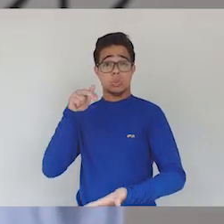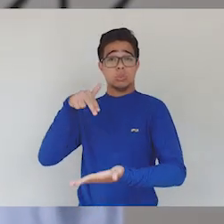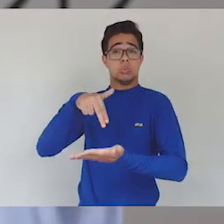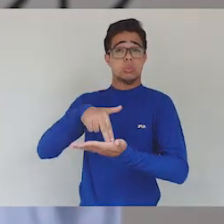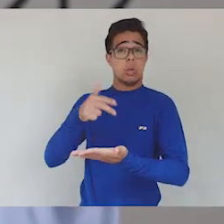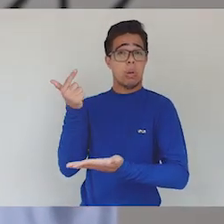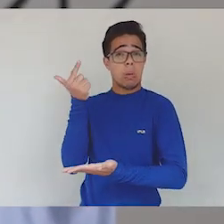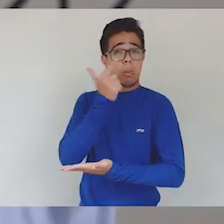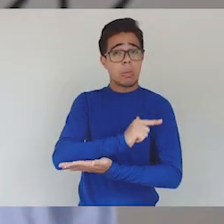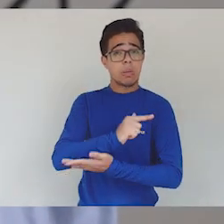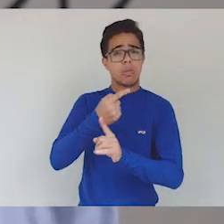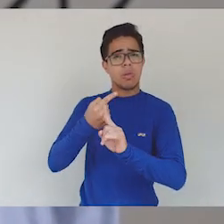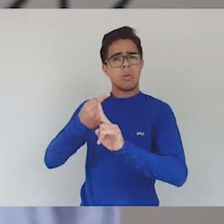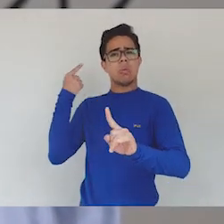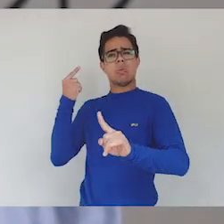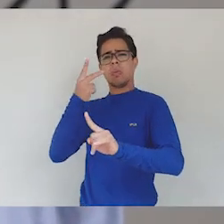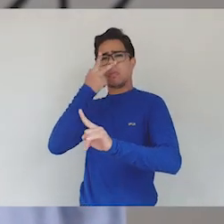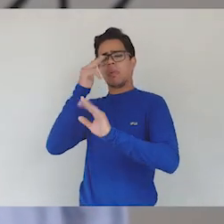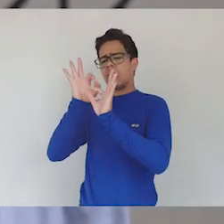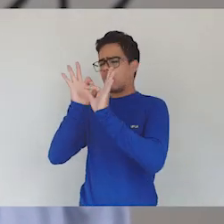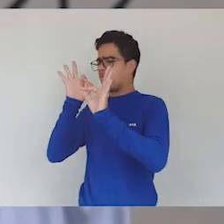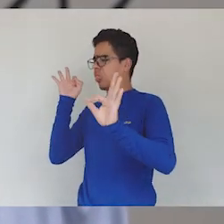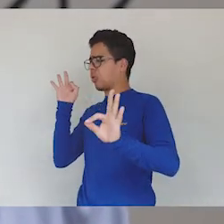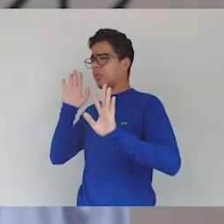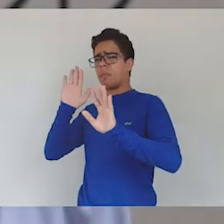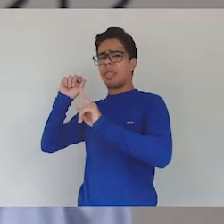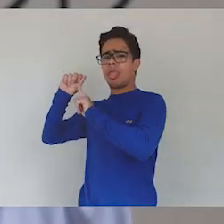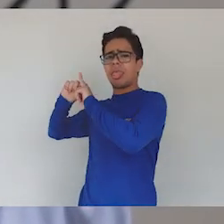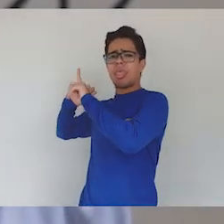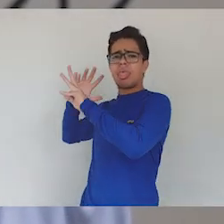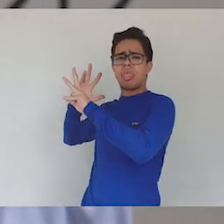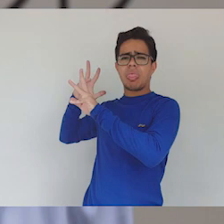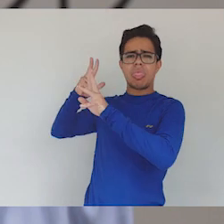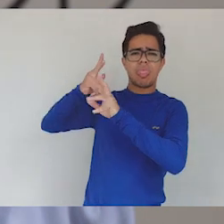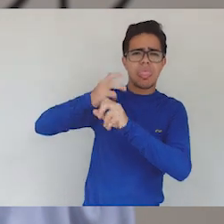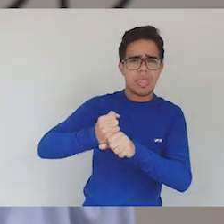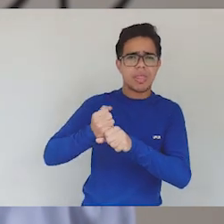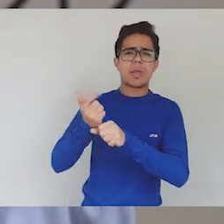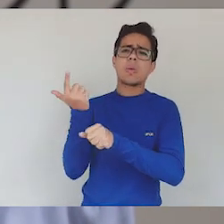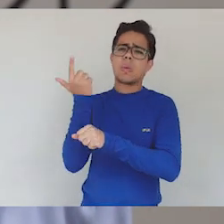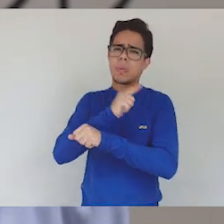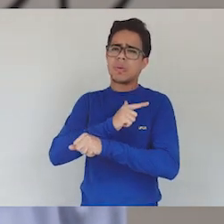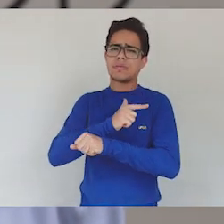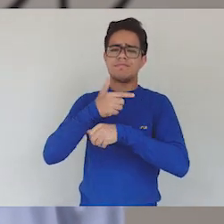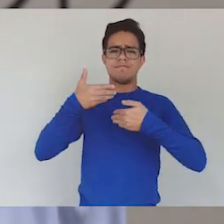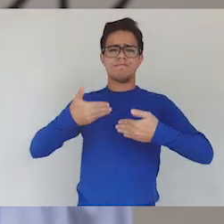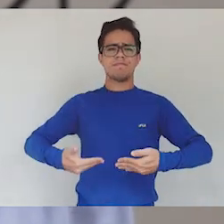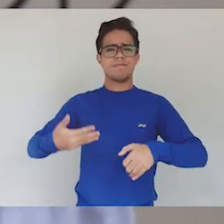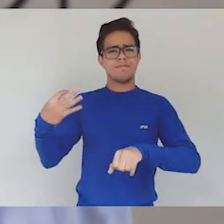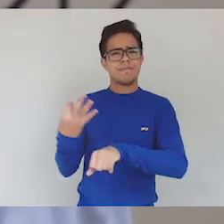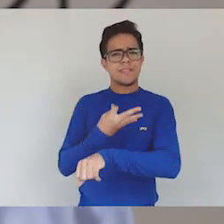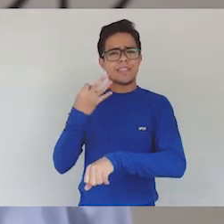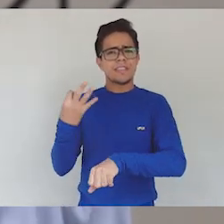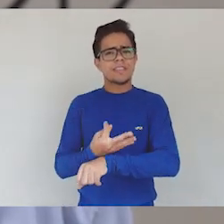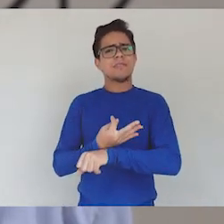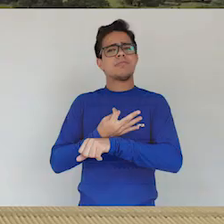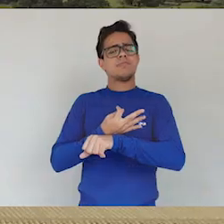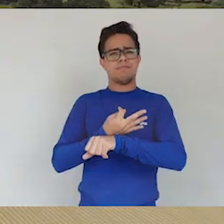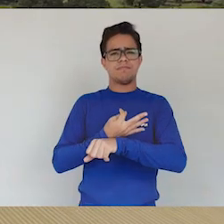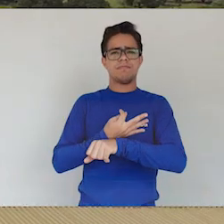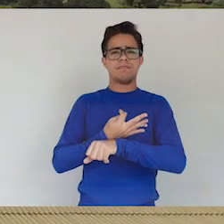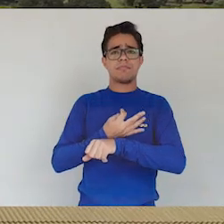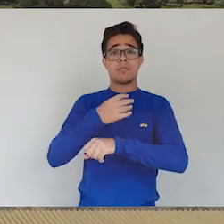Chegamos. Parecia longe, mas chegamos. Resistimos e aqui estamos.